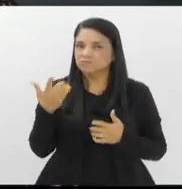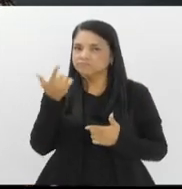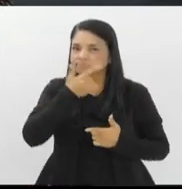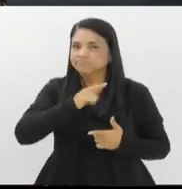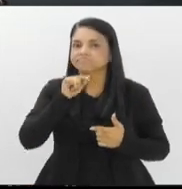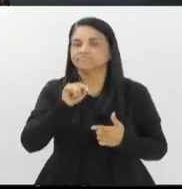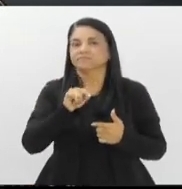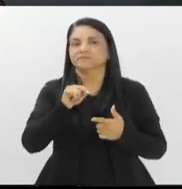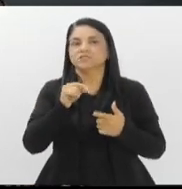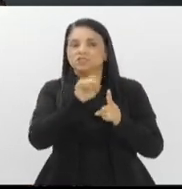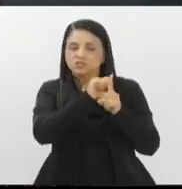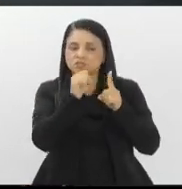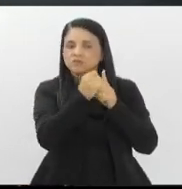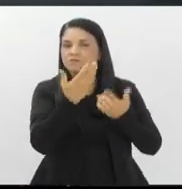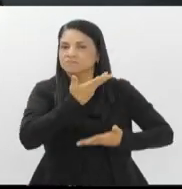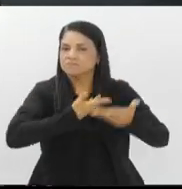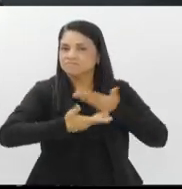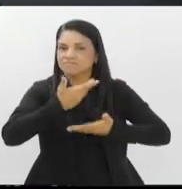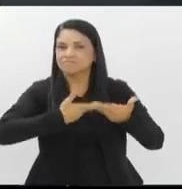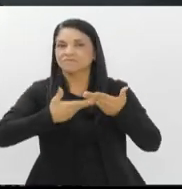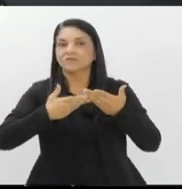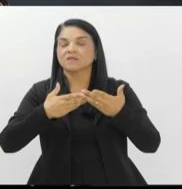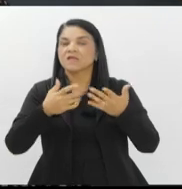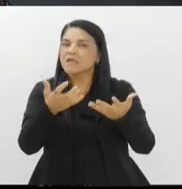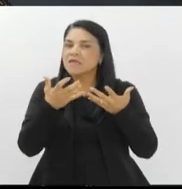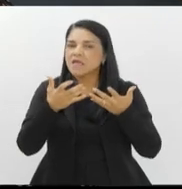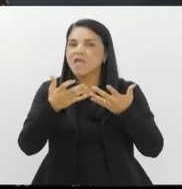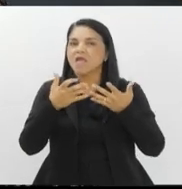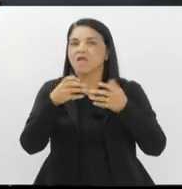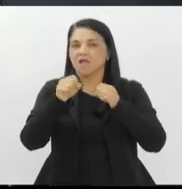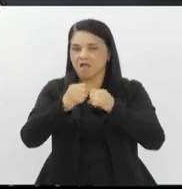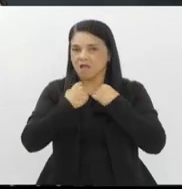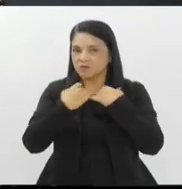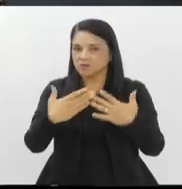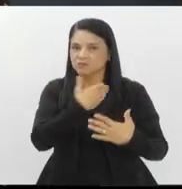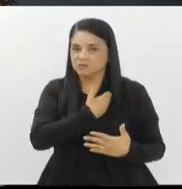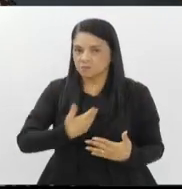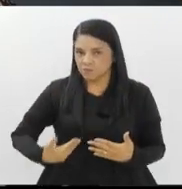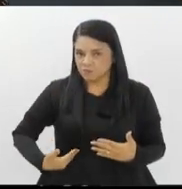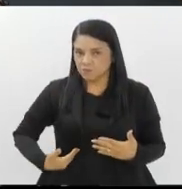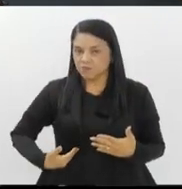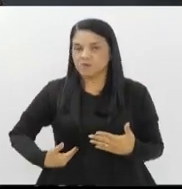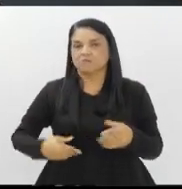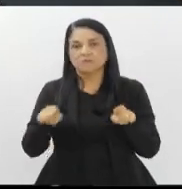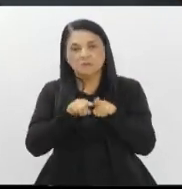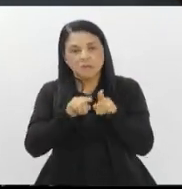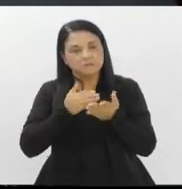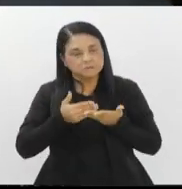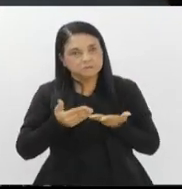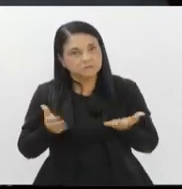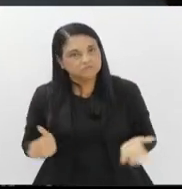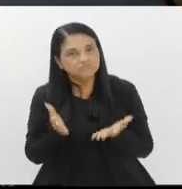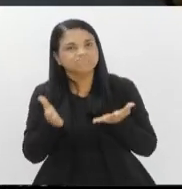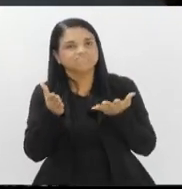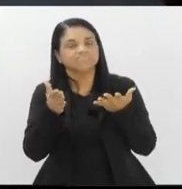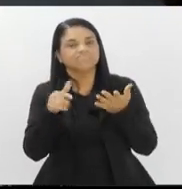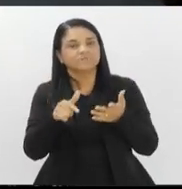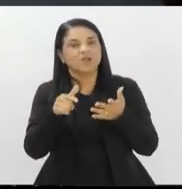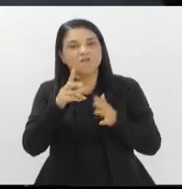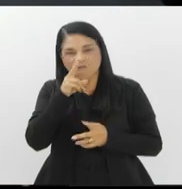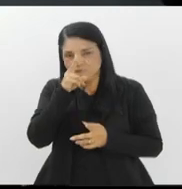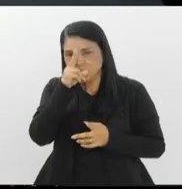sociabilidade. Por isso a gente quer a todo momento e essa audiência pública pode promover essa iniciativa para a gente